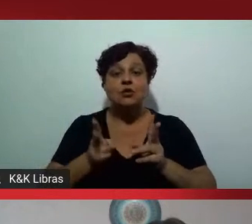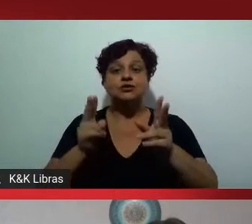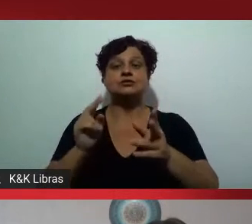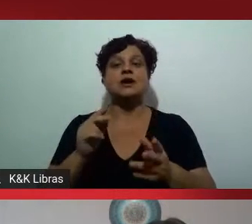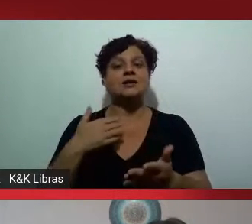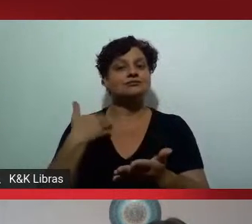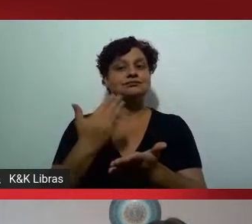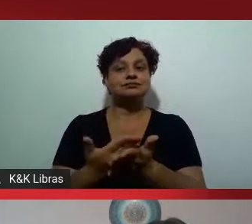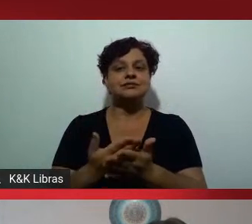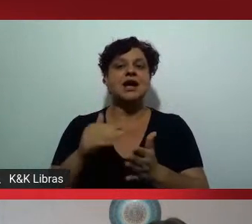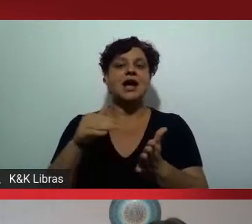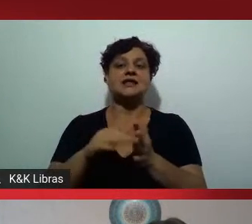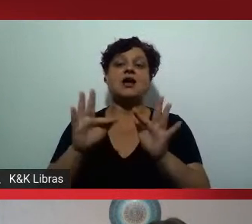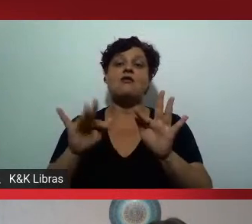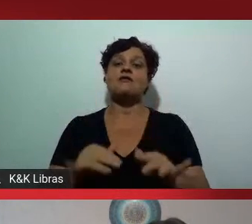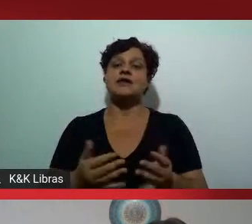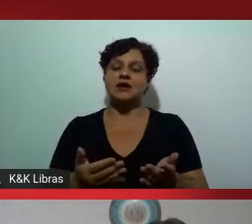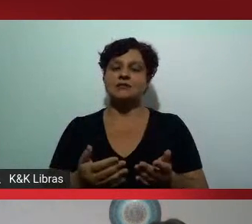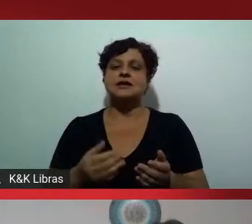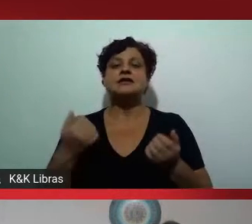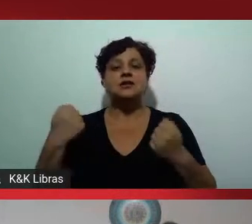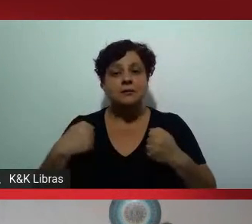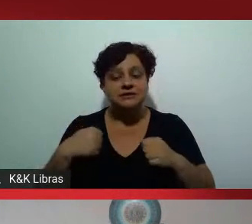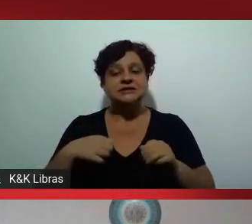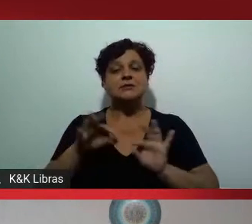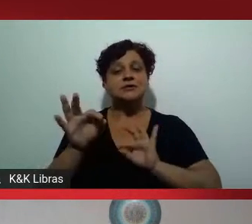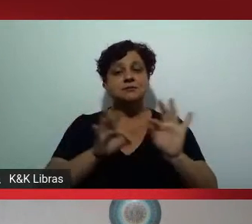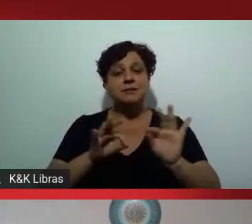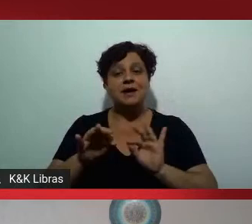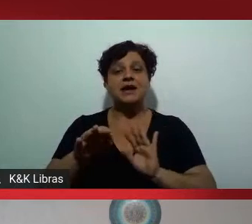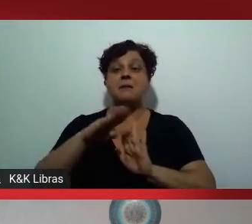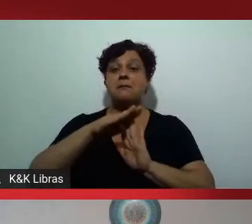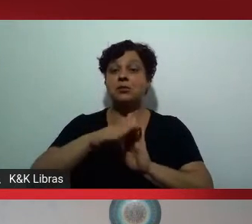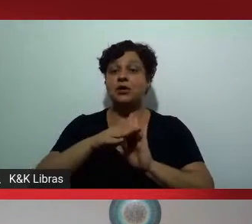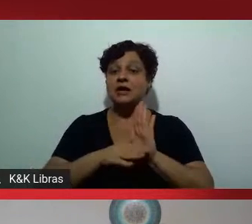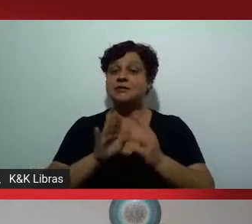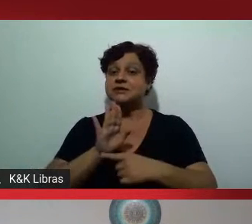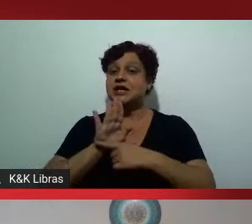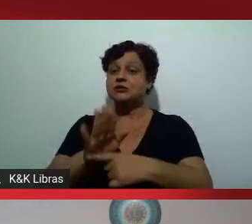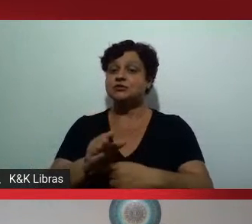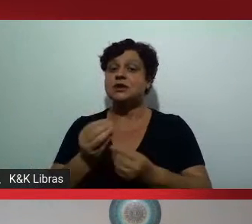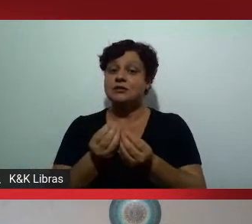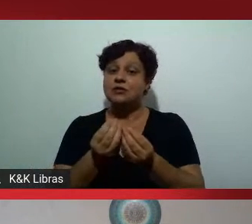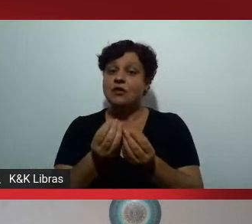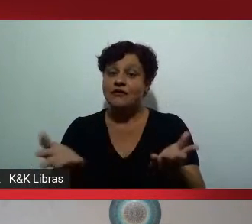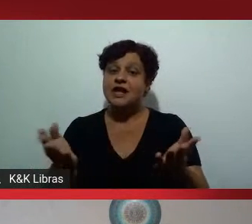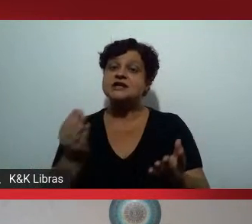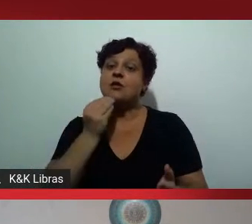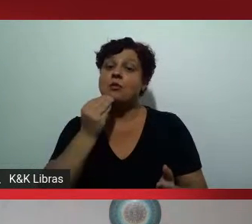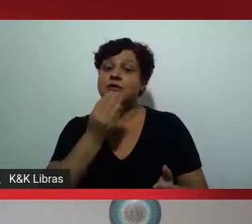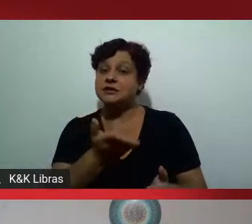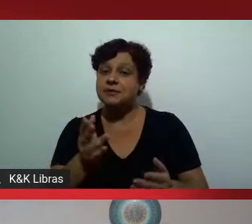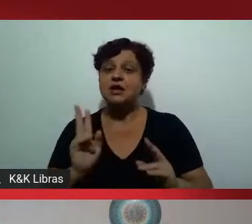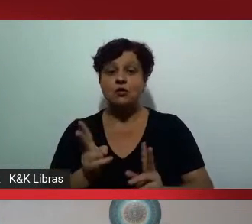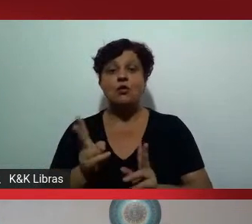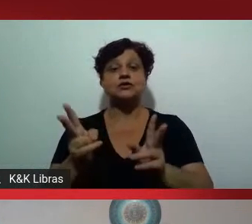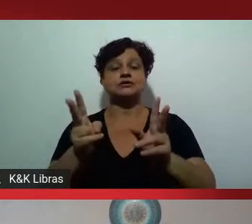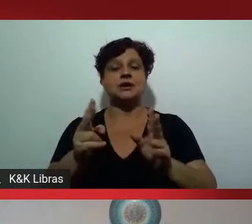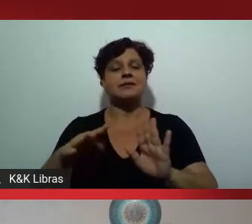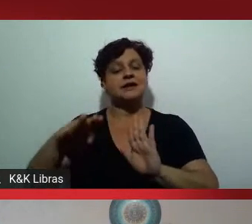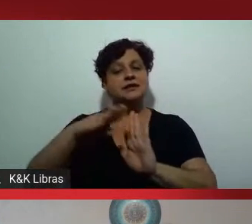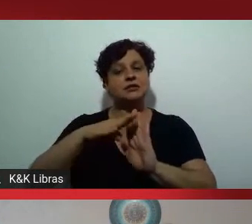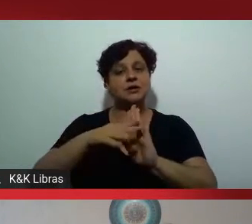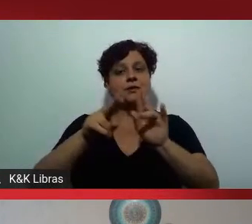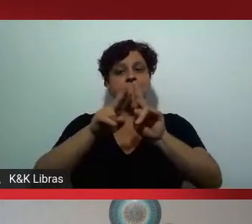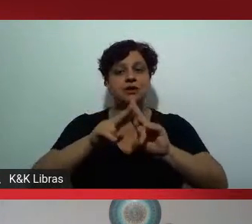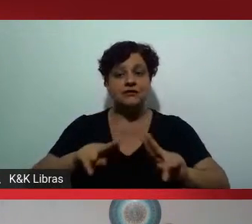ligada à possibilidade de criarmos programas que tenham conexão entre o programa da universidade e o